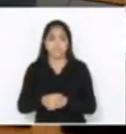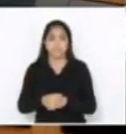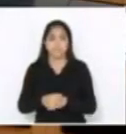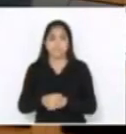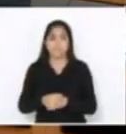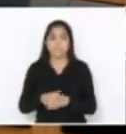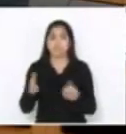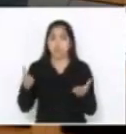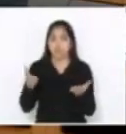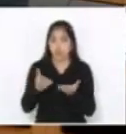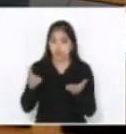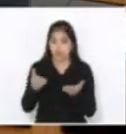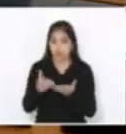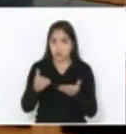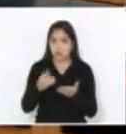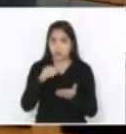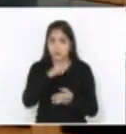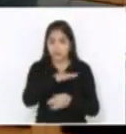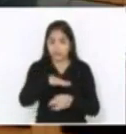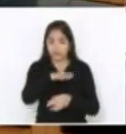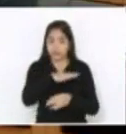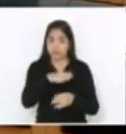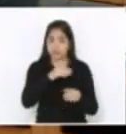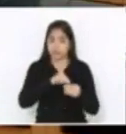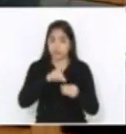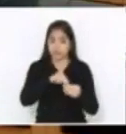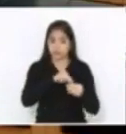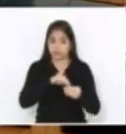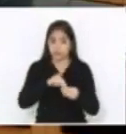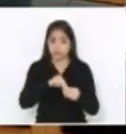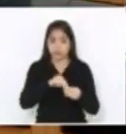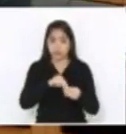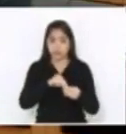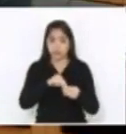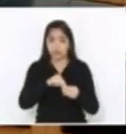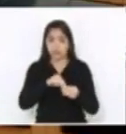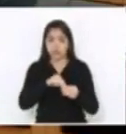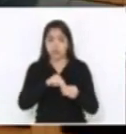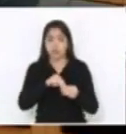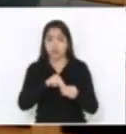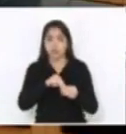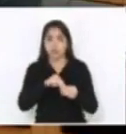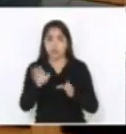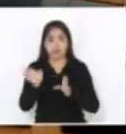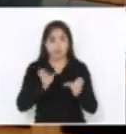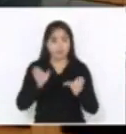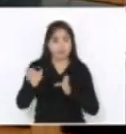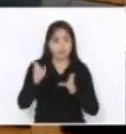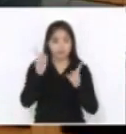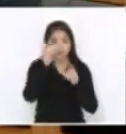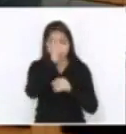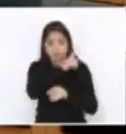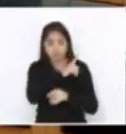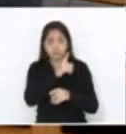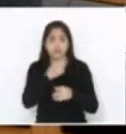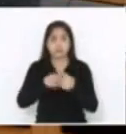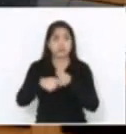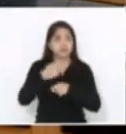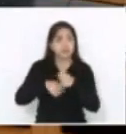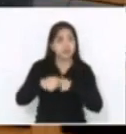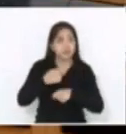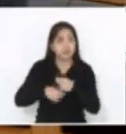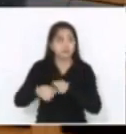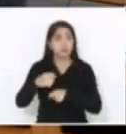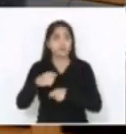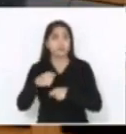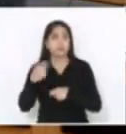Agora, na questão dos municípios, é a única forma, nos dias de crise, porque passa o Estado e passa o país, de que